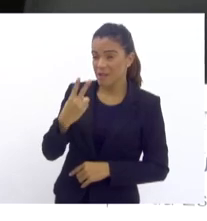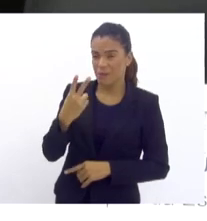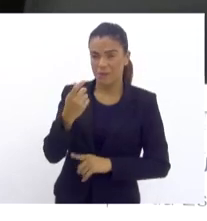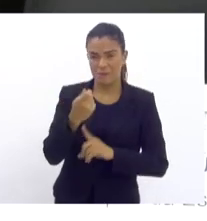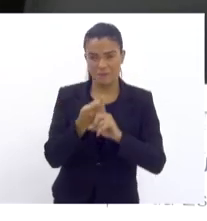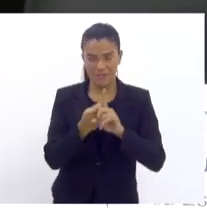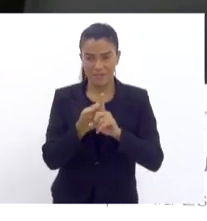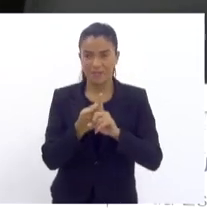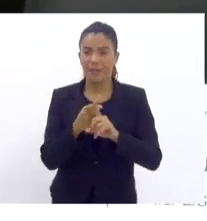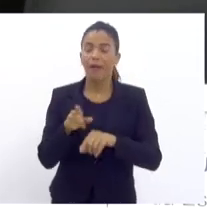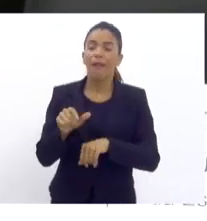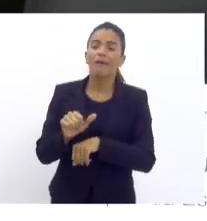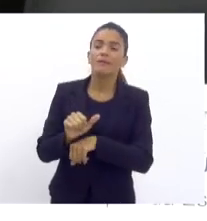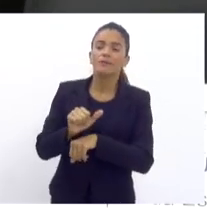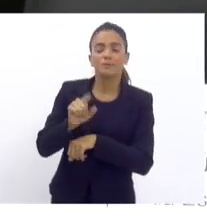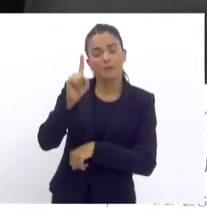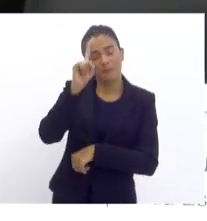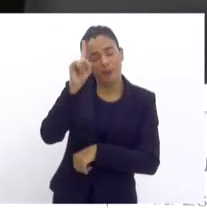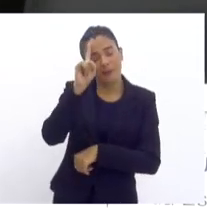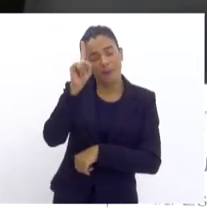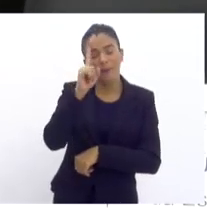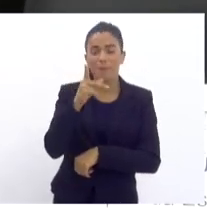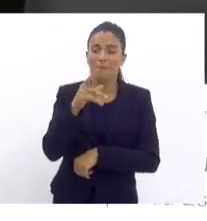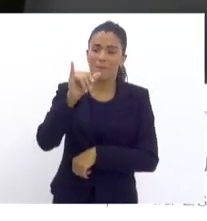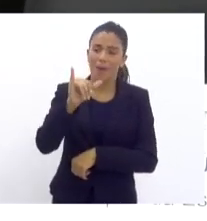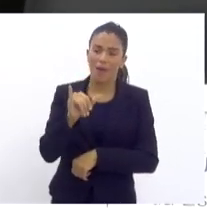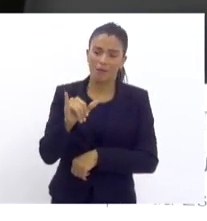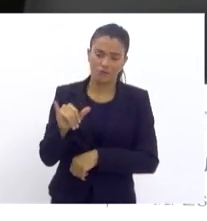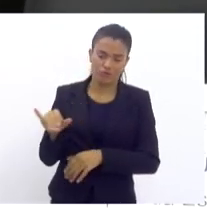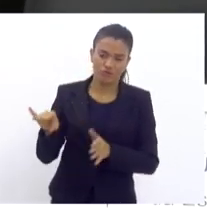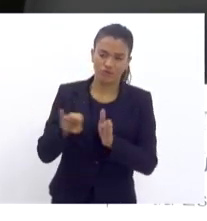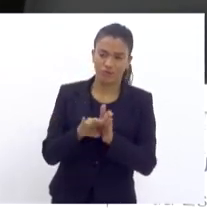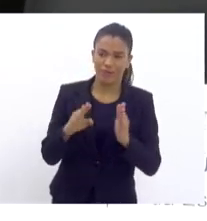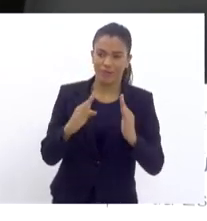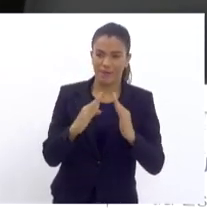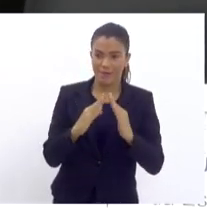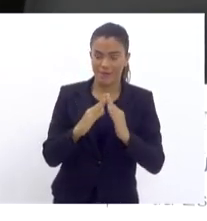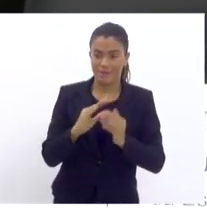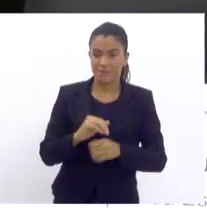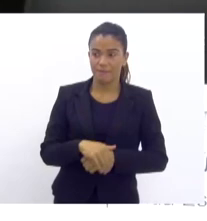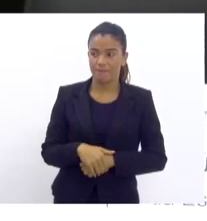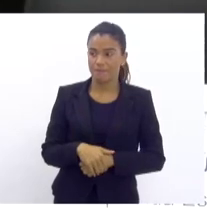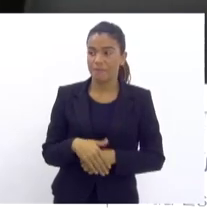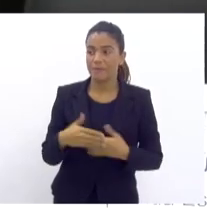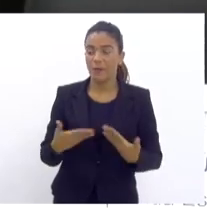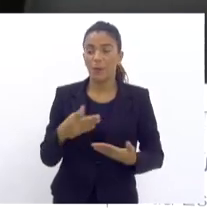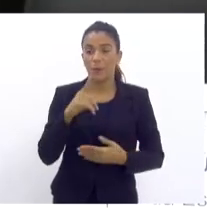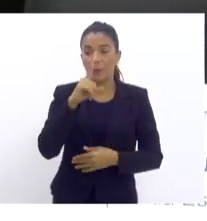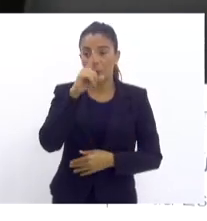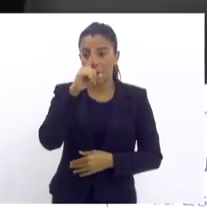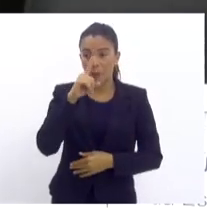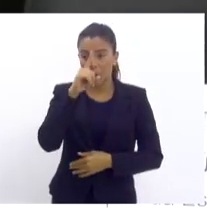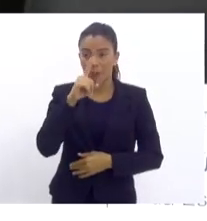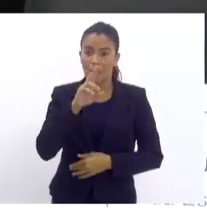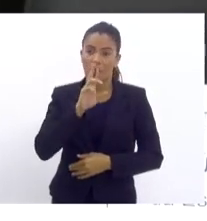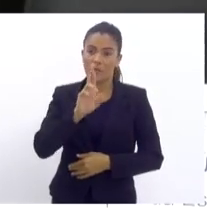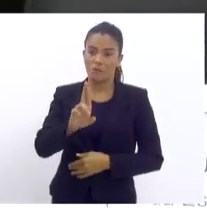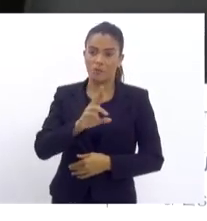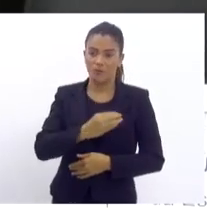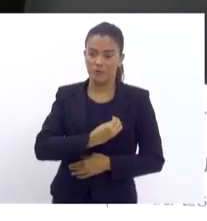e ela está esperando todo dia o papai dela chegar em casa. Então, gente, no risco, eu respondo vivo, tá?